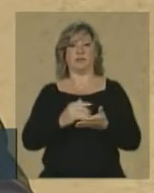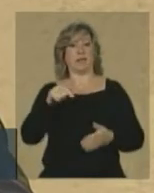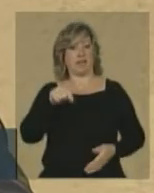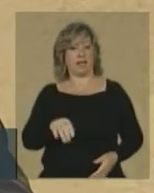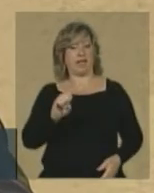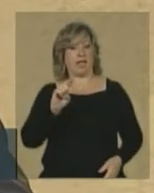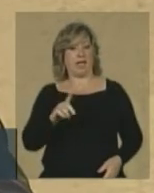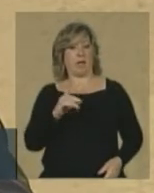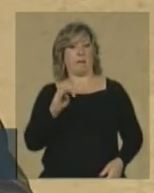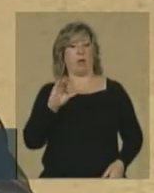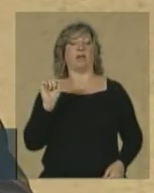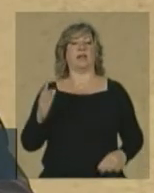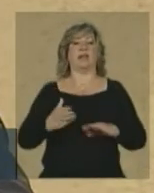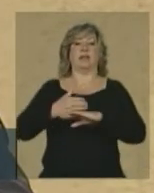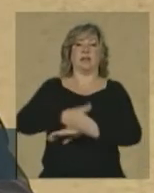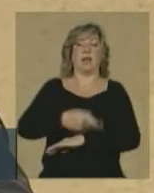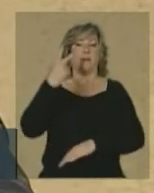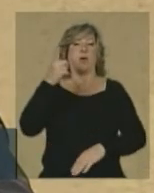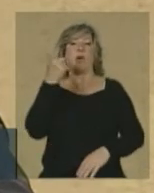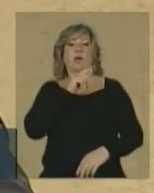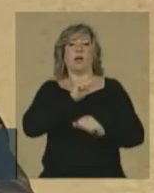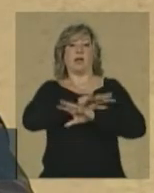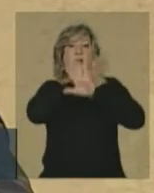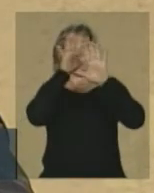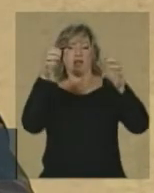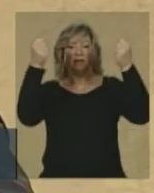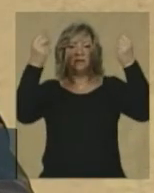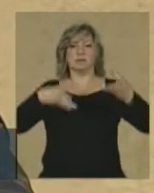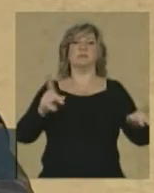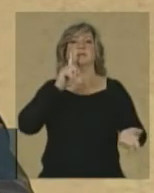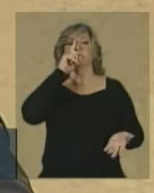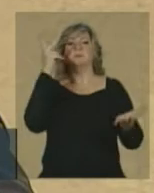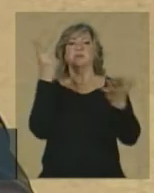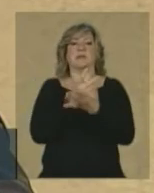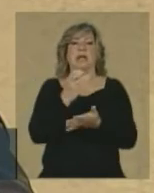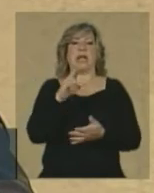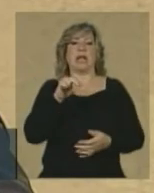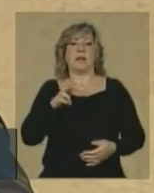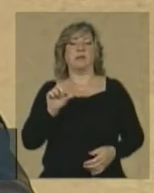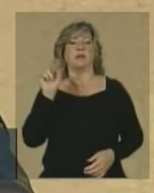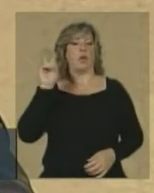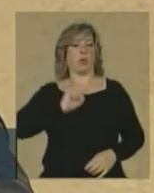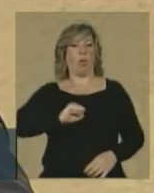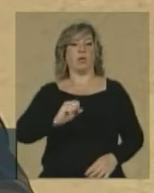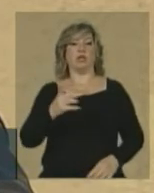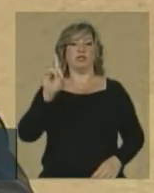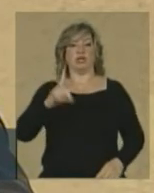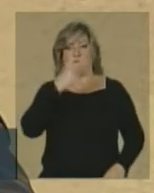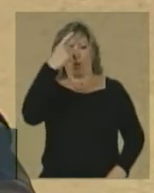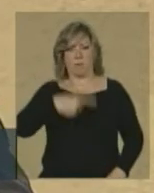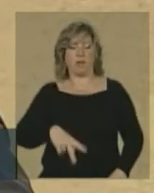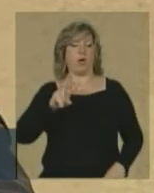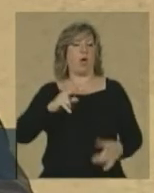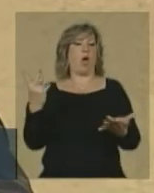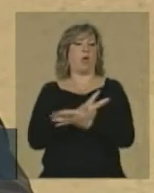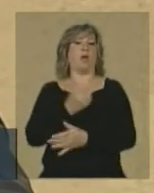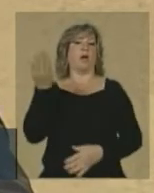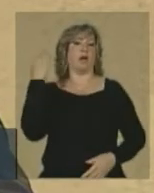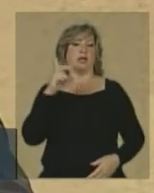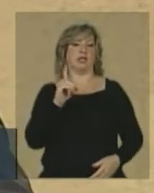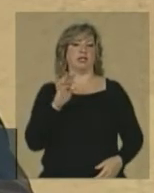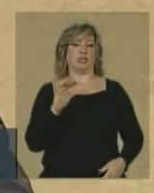porta de entrada para que sejam esclarecidos os graves crimes contra direitos humanos cometidos durante a ditadura militar.